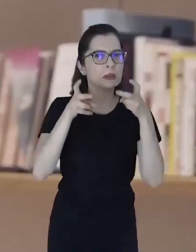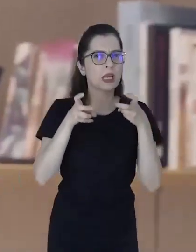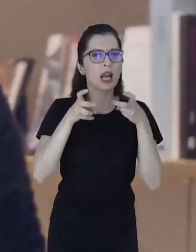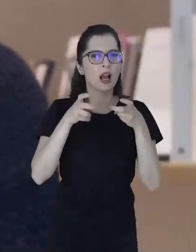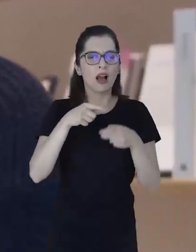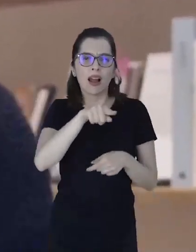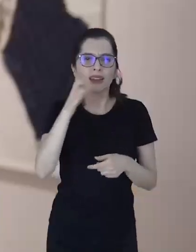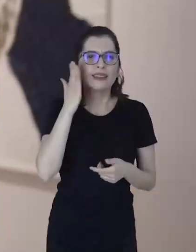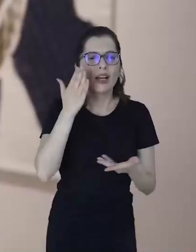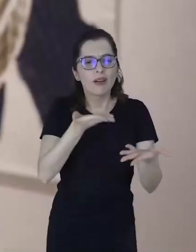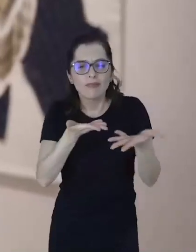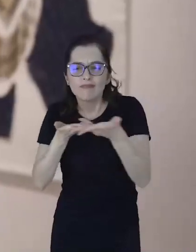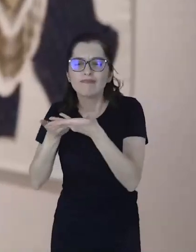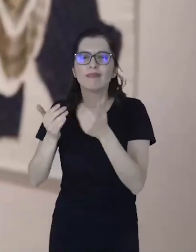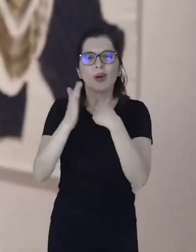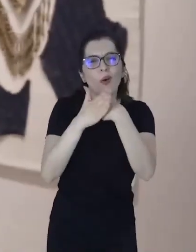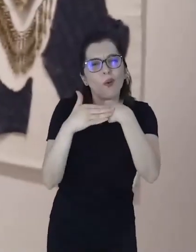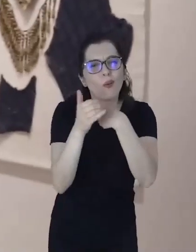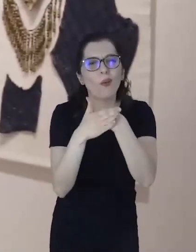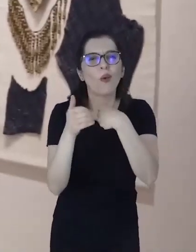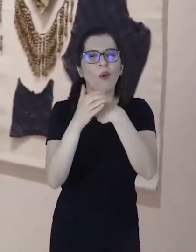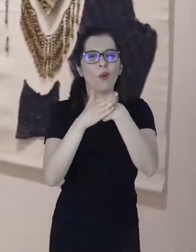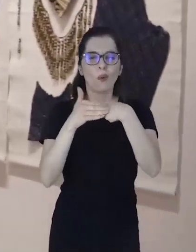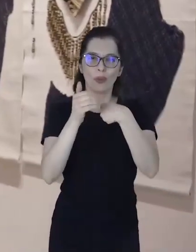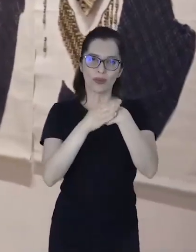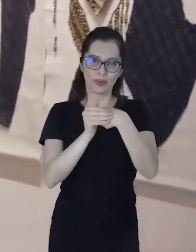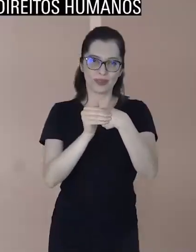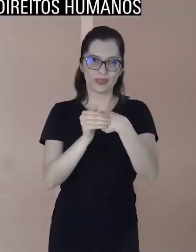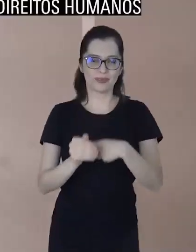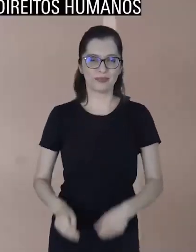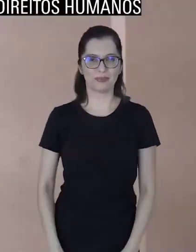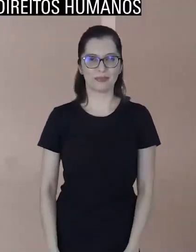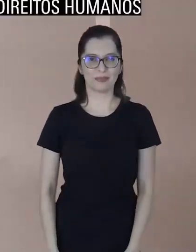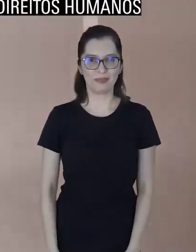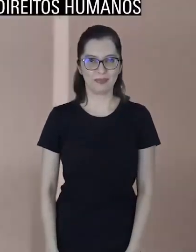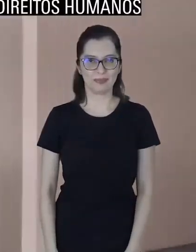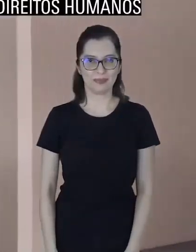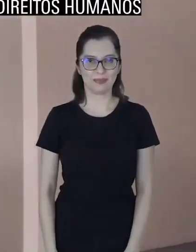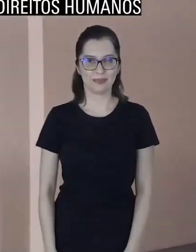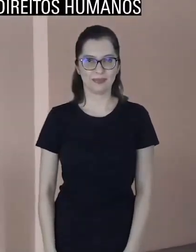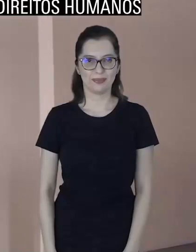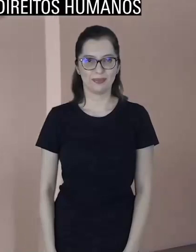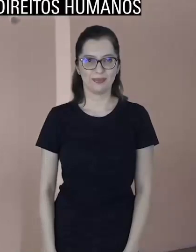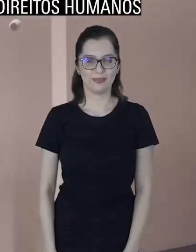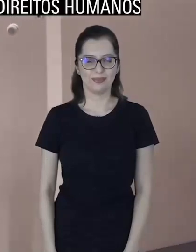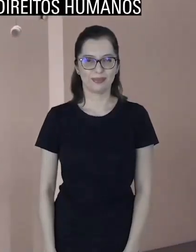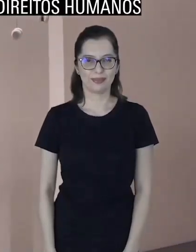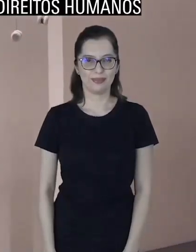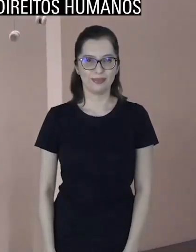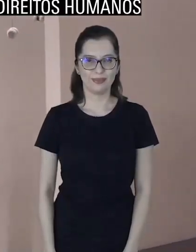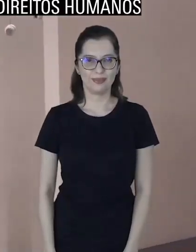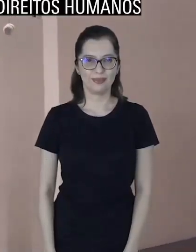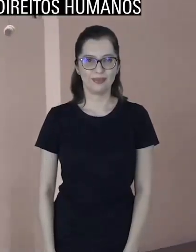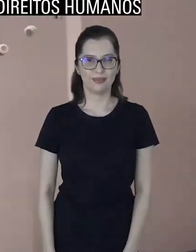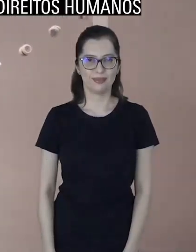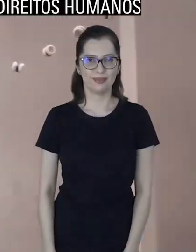percebe, porque eles sabem receber, sabem acolher. Os visitantes numa sala expositiva. Silvana Gimenez, consultora em direitos humanos. Uma senhora de